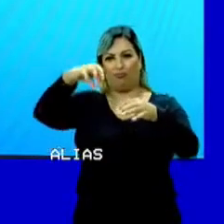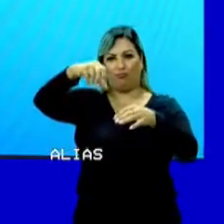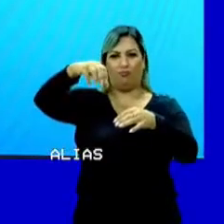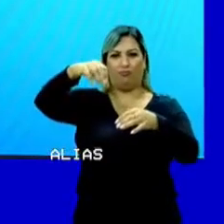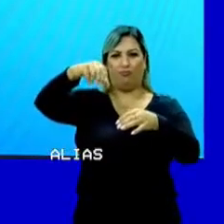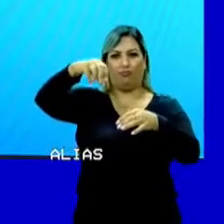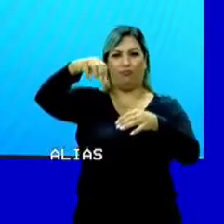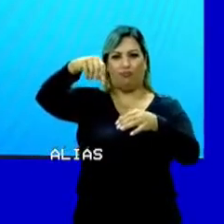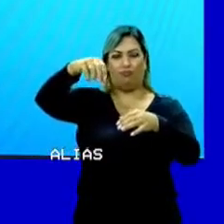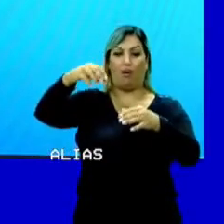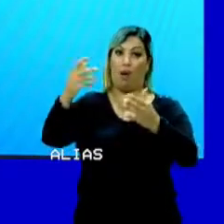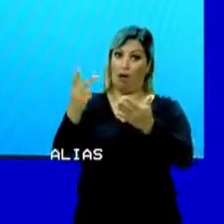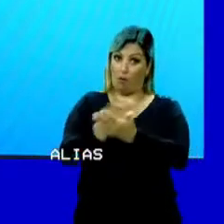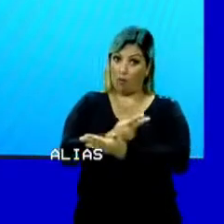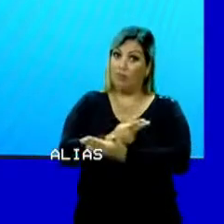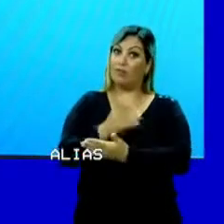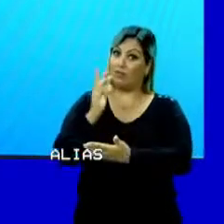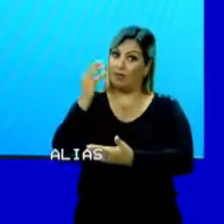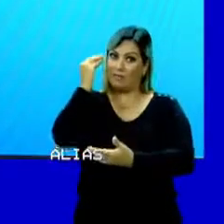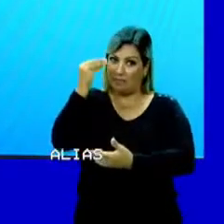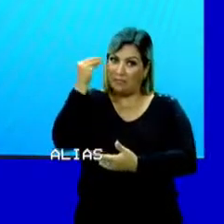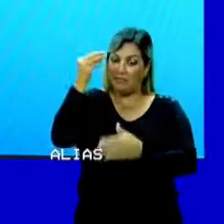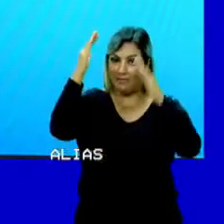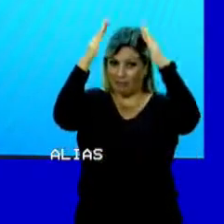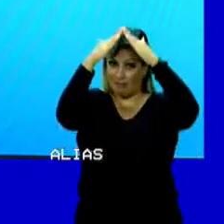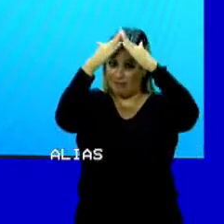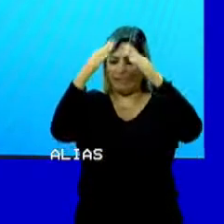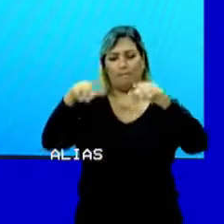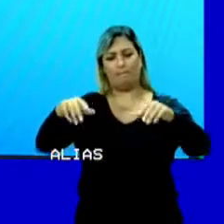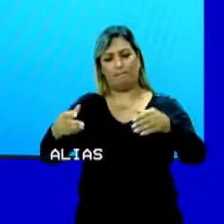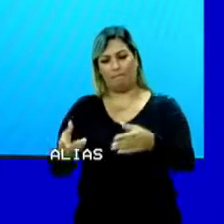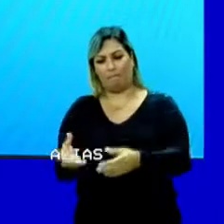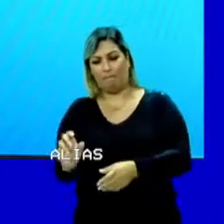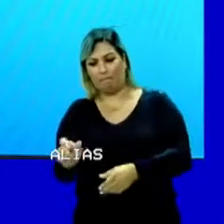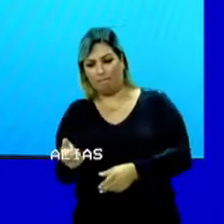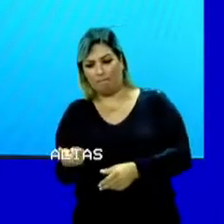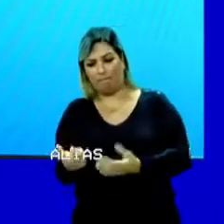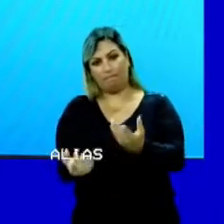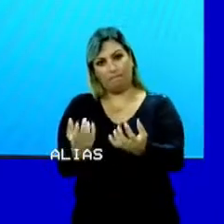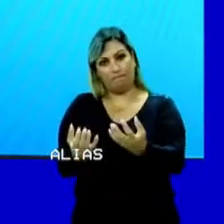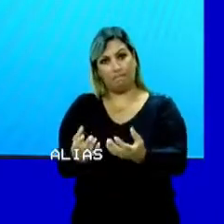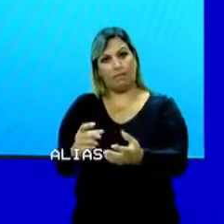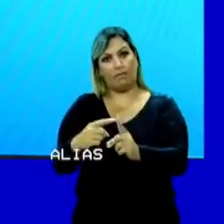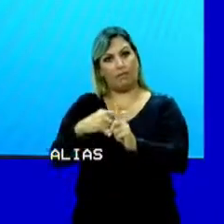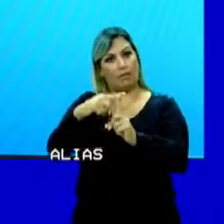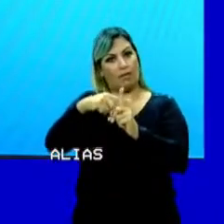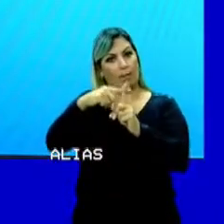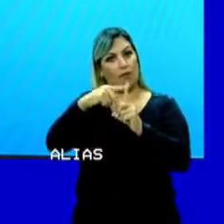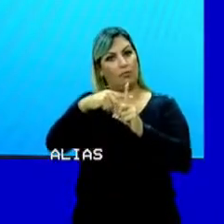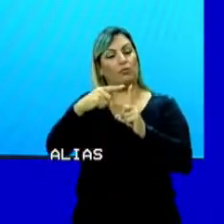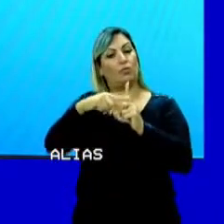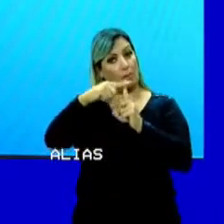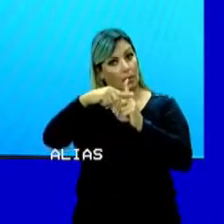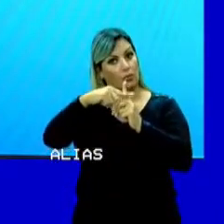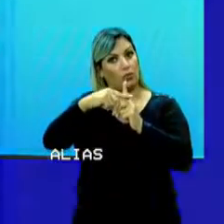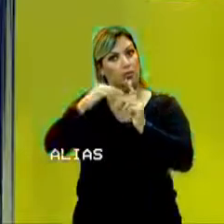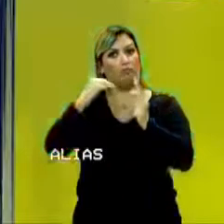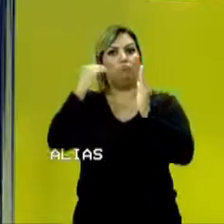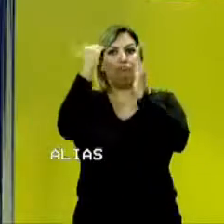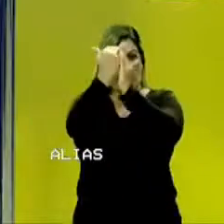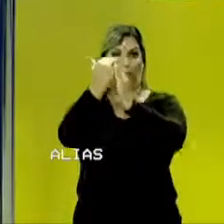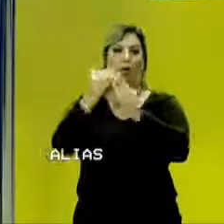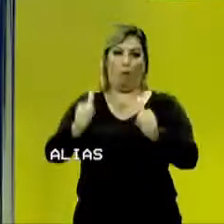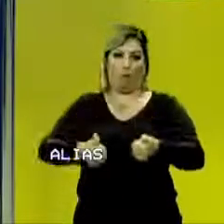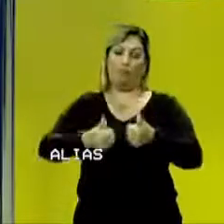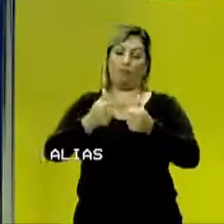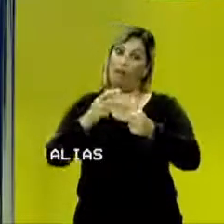ela começa a acontecer, quem já teve essa experiência em casa, quando a temperatura se eleva. E ao mesmo tempo, né, quando a pressão